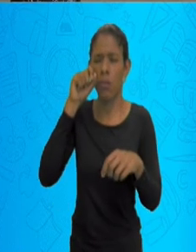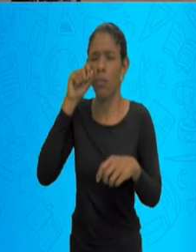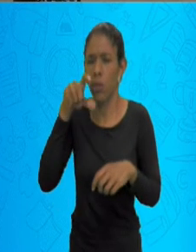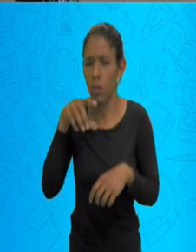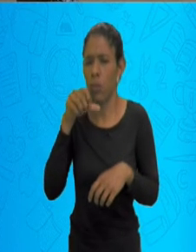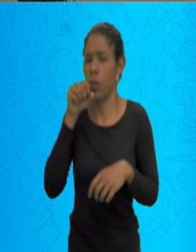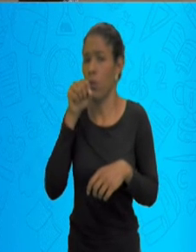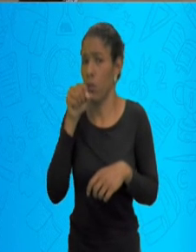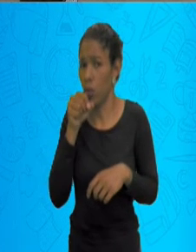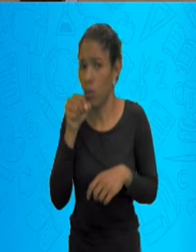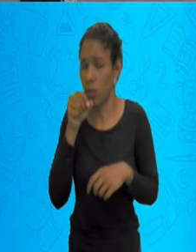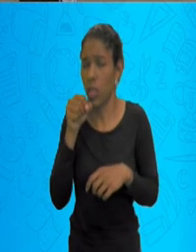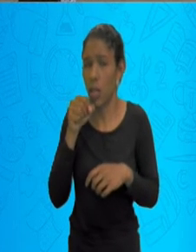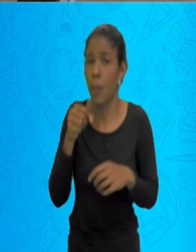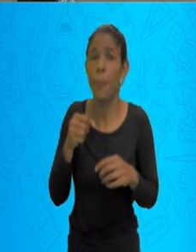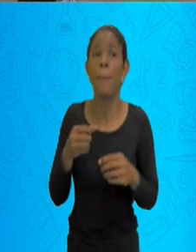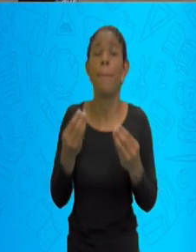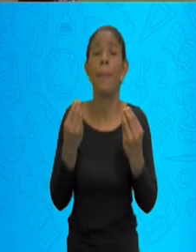limpa, né?